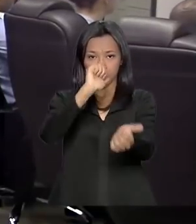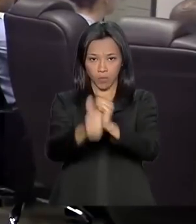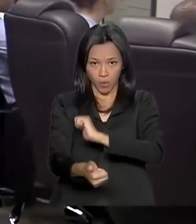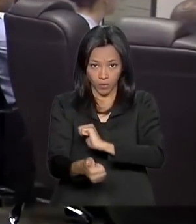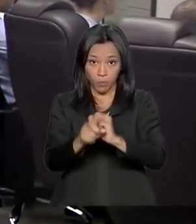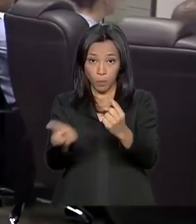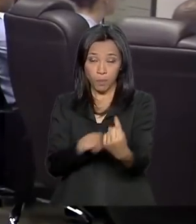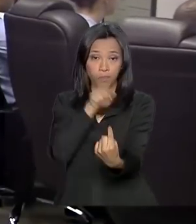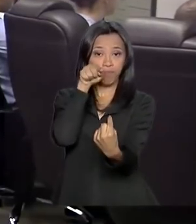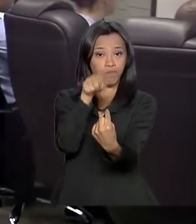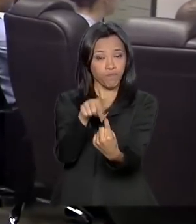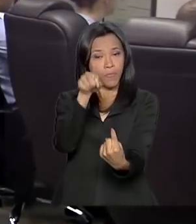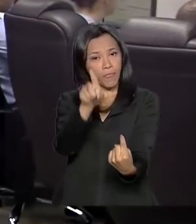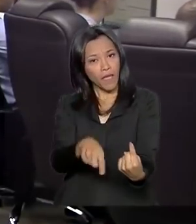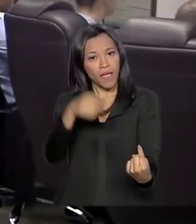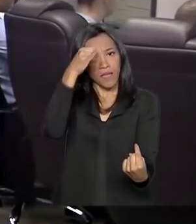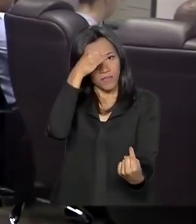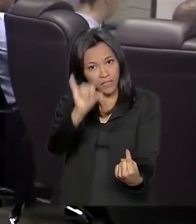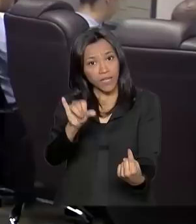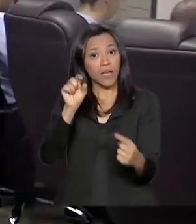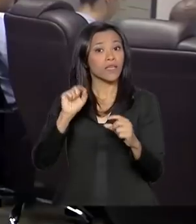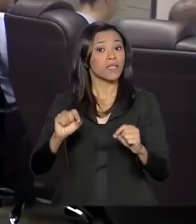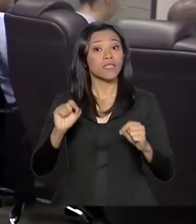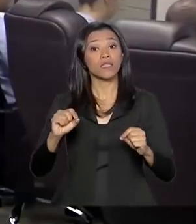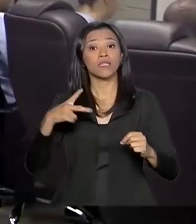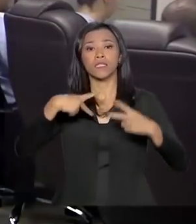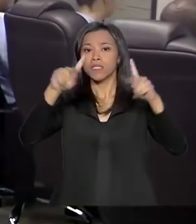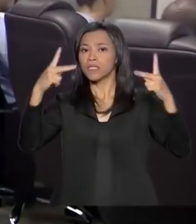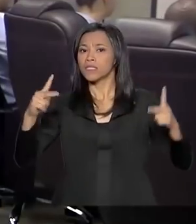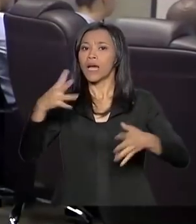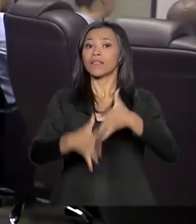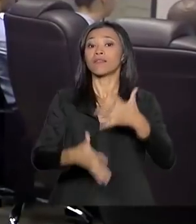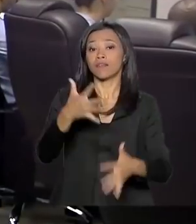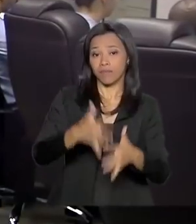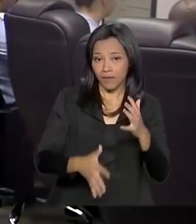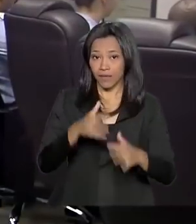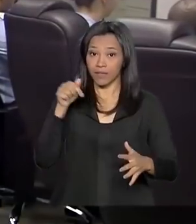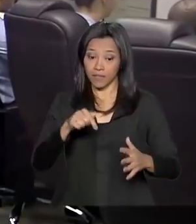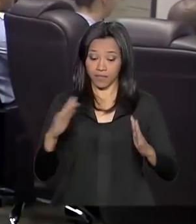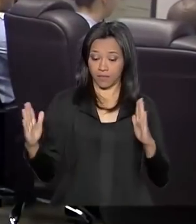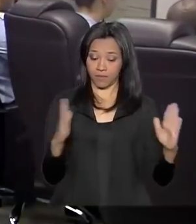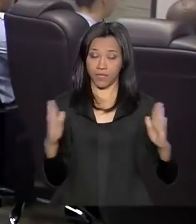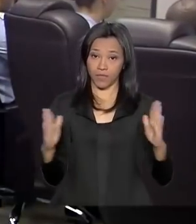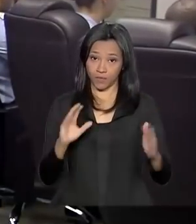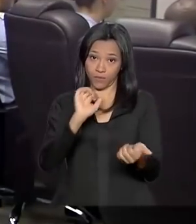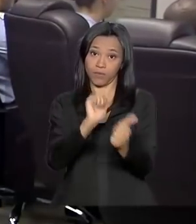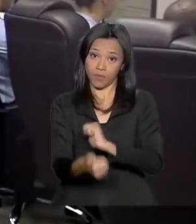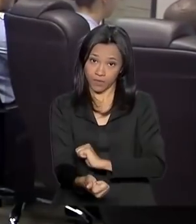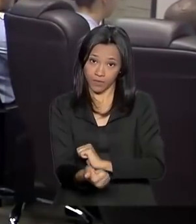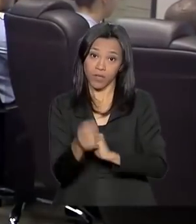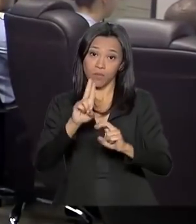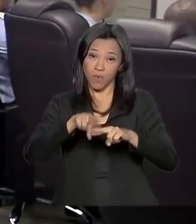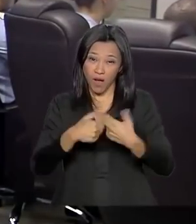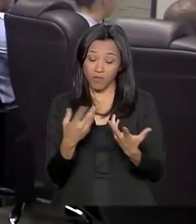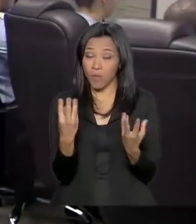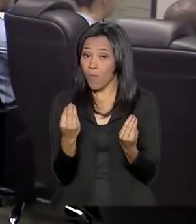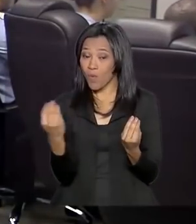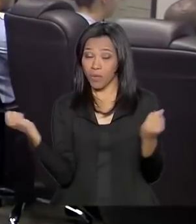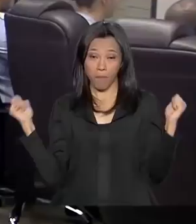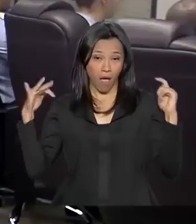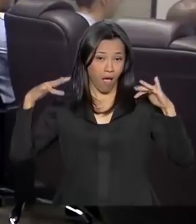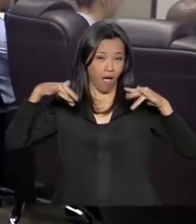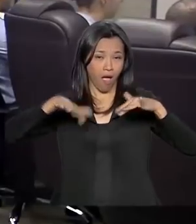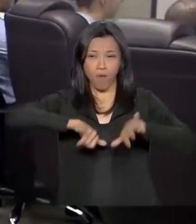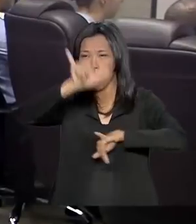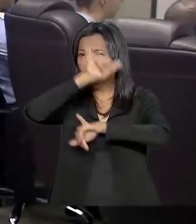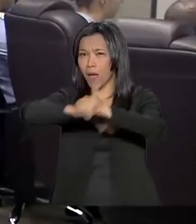monitoramento é evitar que a dinâmica dos aeroportos seja afetada durante o torneio por conta do aumento do fluxo aéreo e,